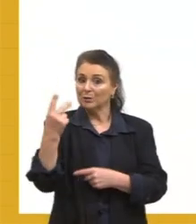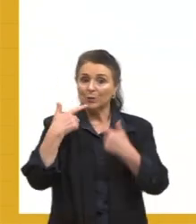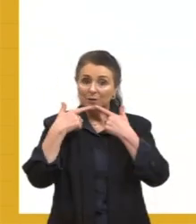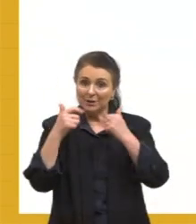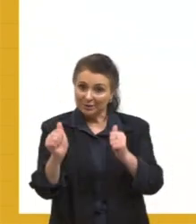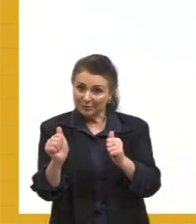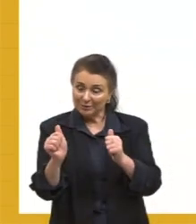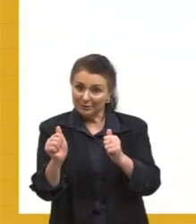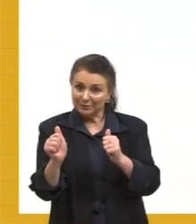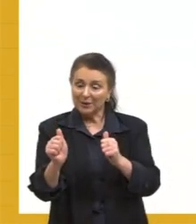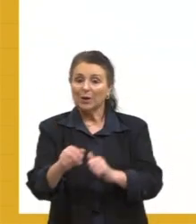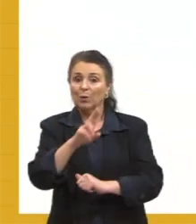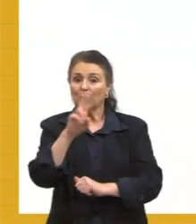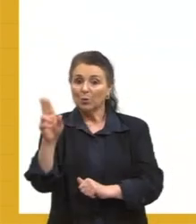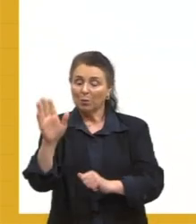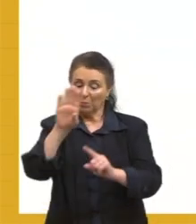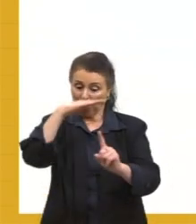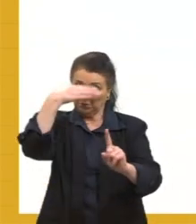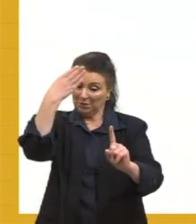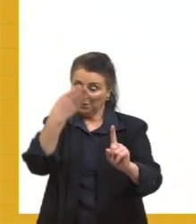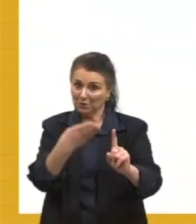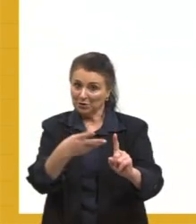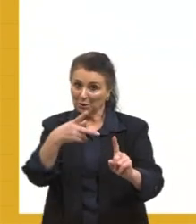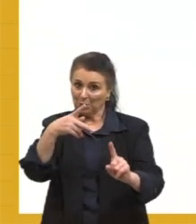idioma, que hoje é reconhecido como portunhol.